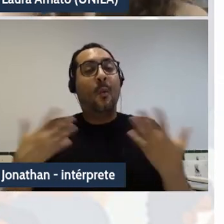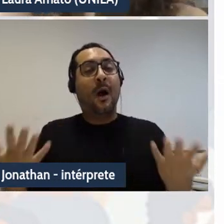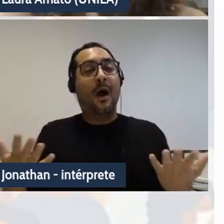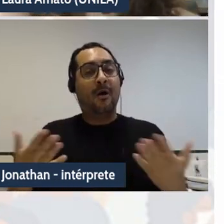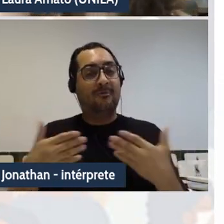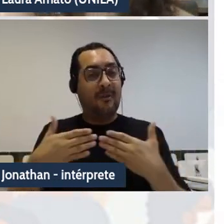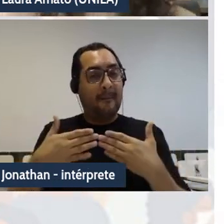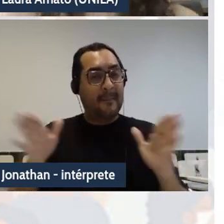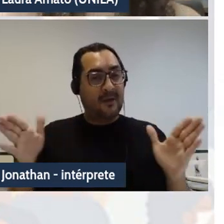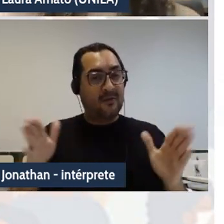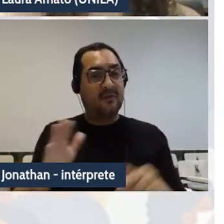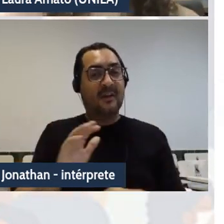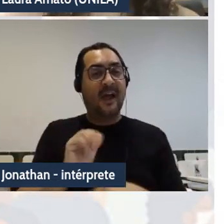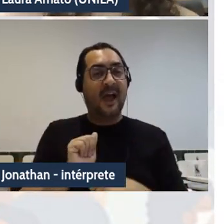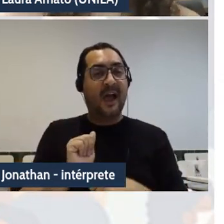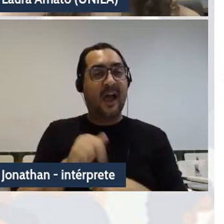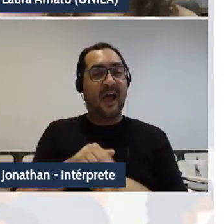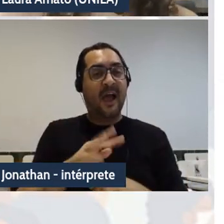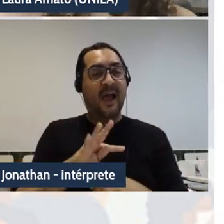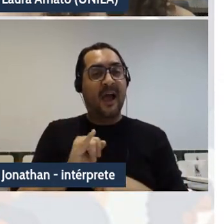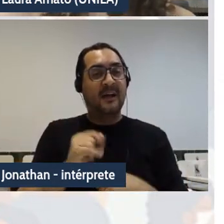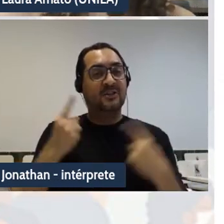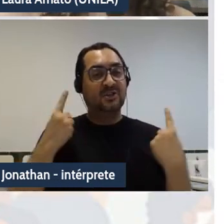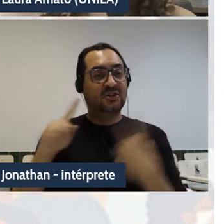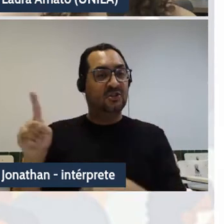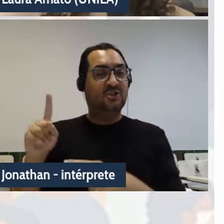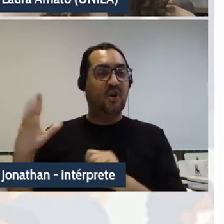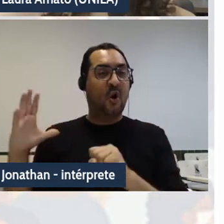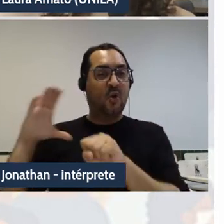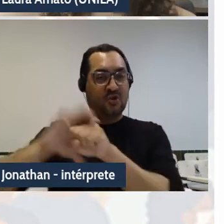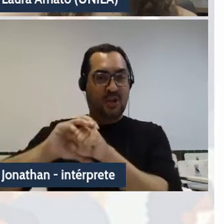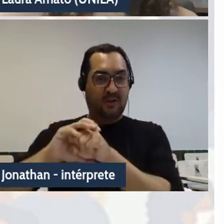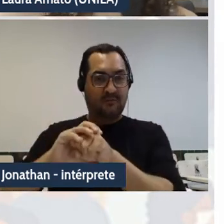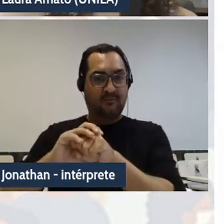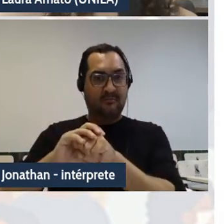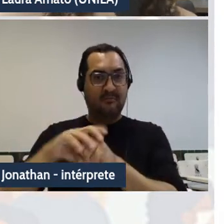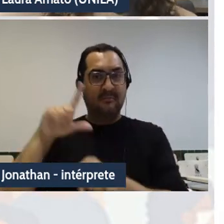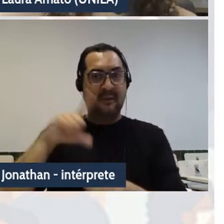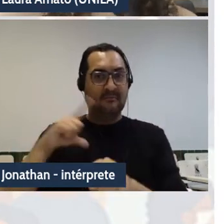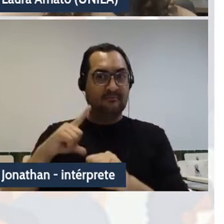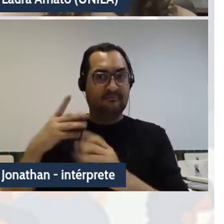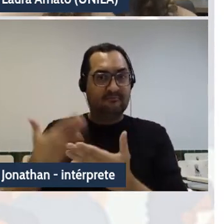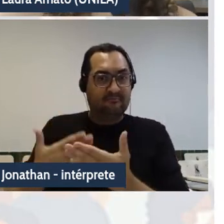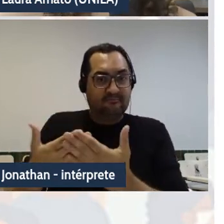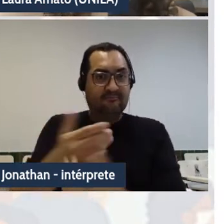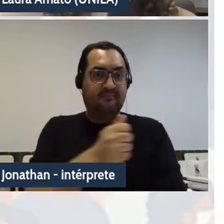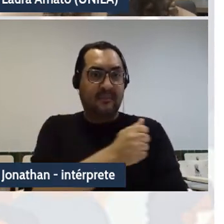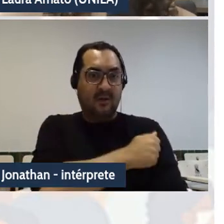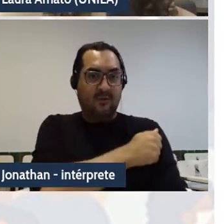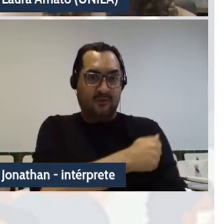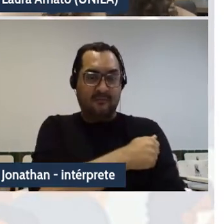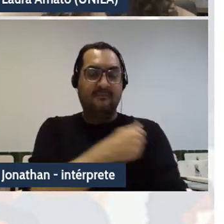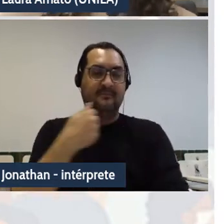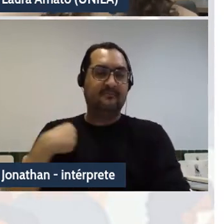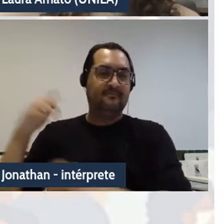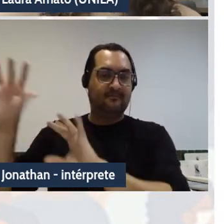anticolonial, aquele que os estudantes nos revelam diariamente? E aqui, cito Kuzikanki,